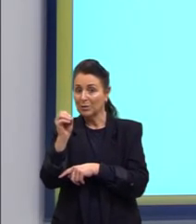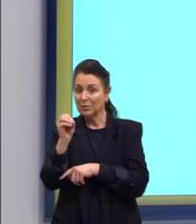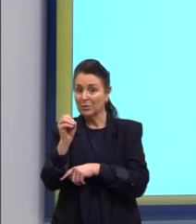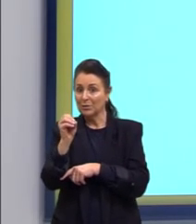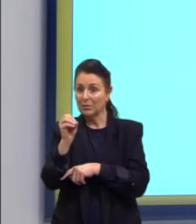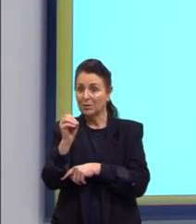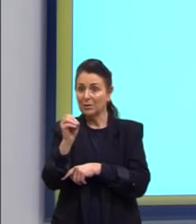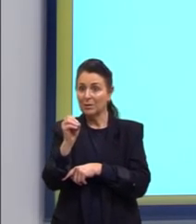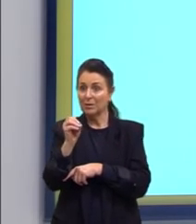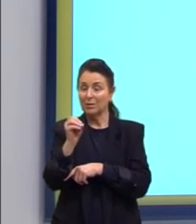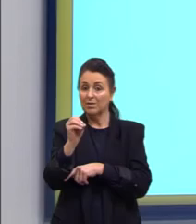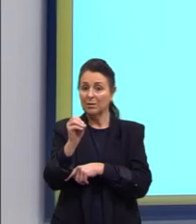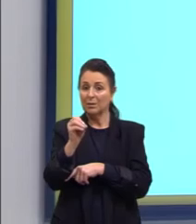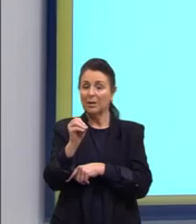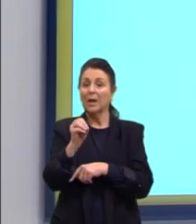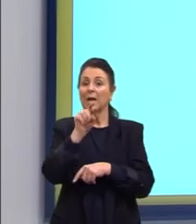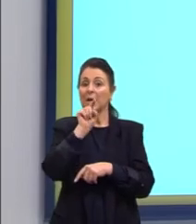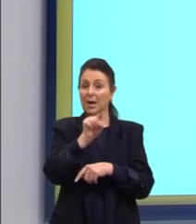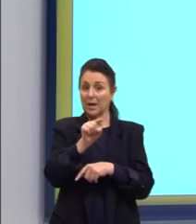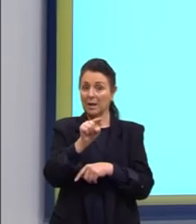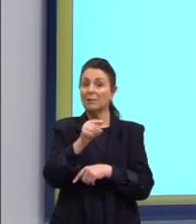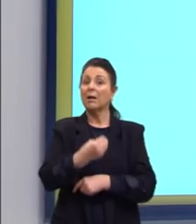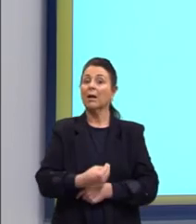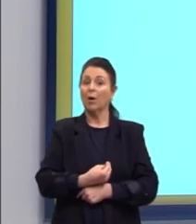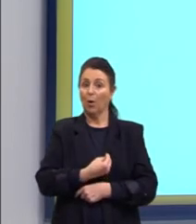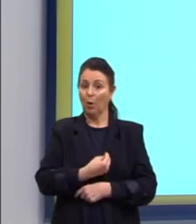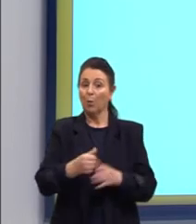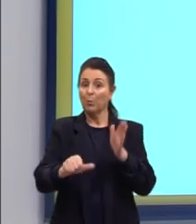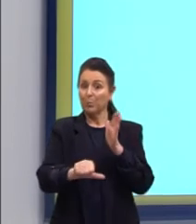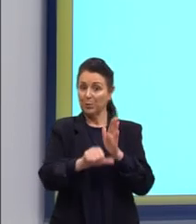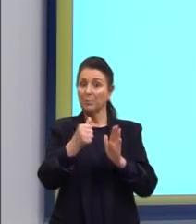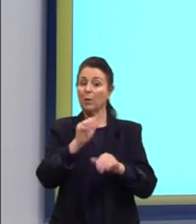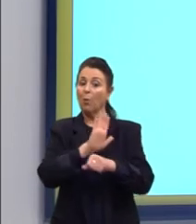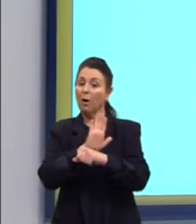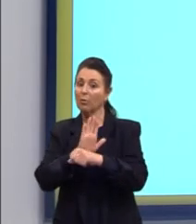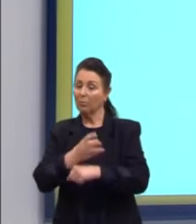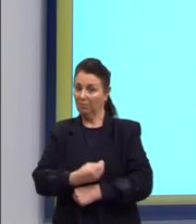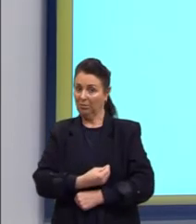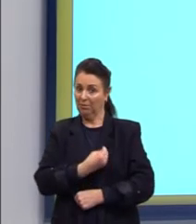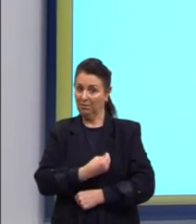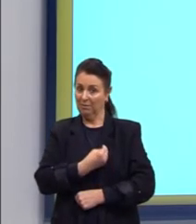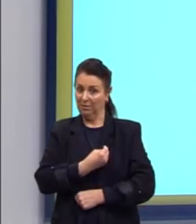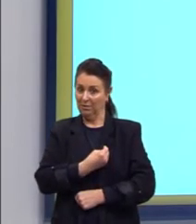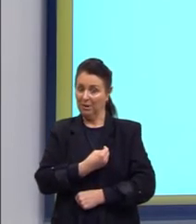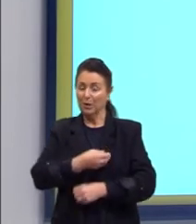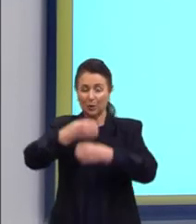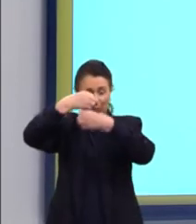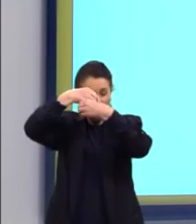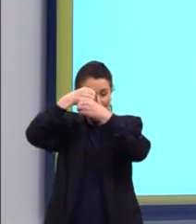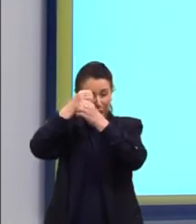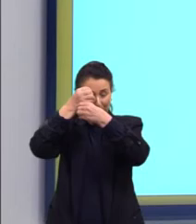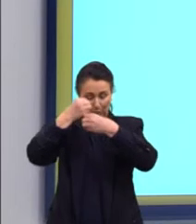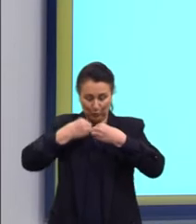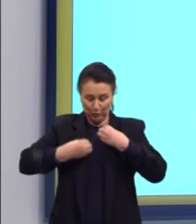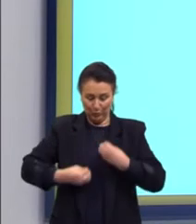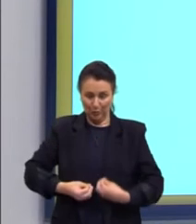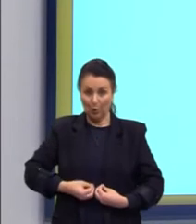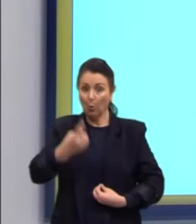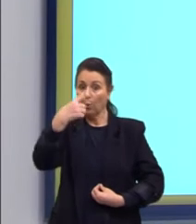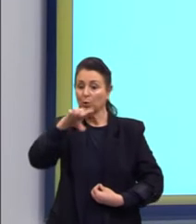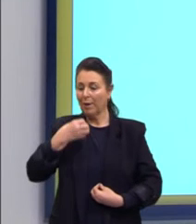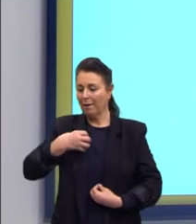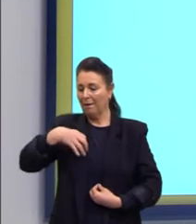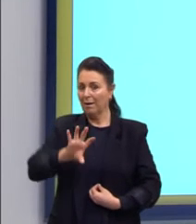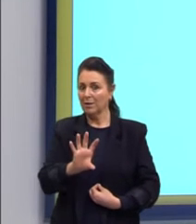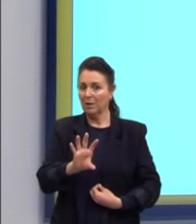Probiótico é a favor da vida. Para ajudar a vida, no caso dos micro-organismos. E aqui é anti, para